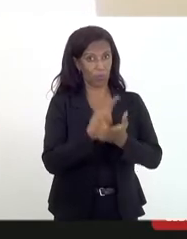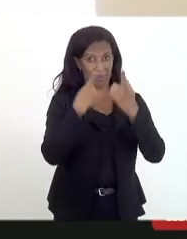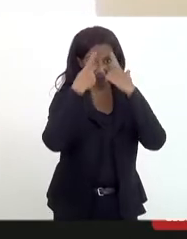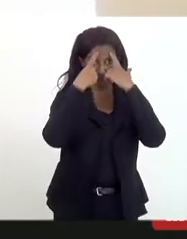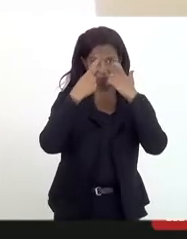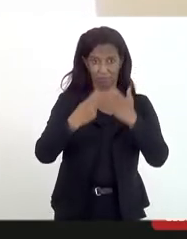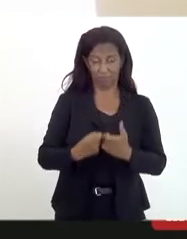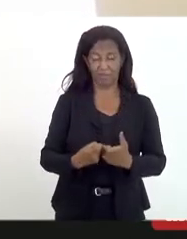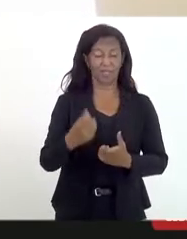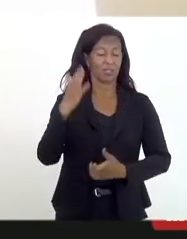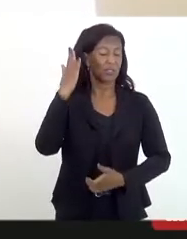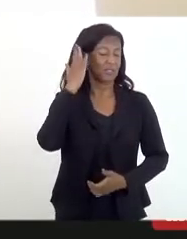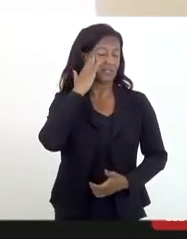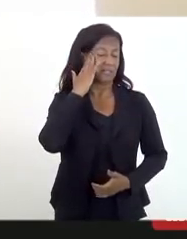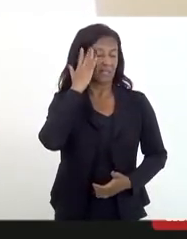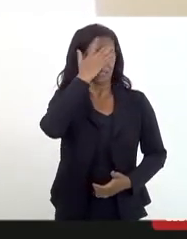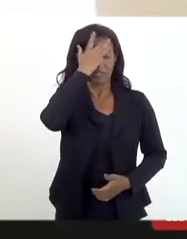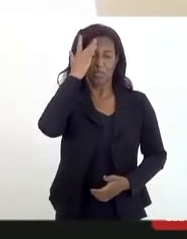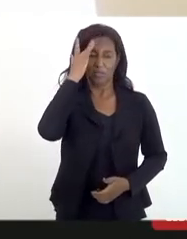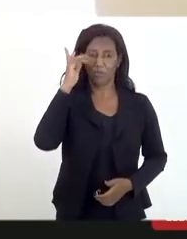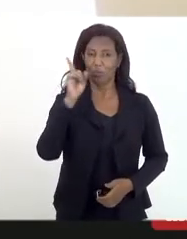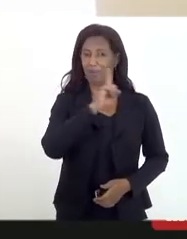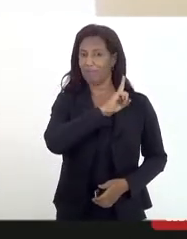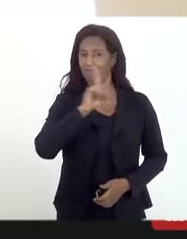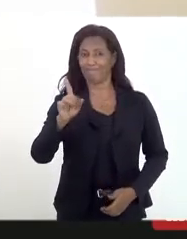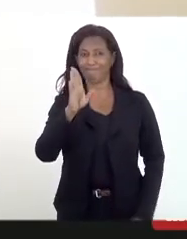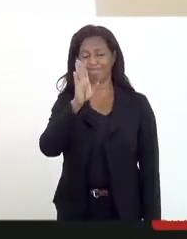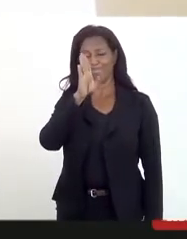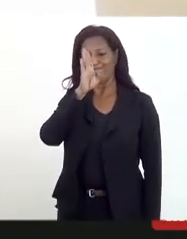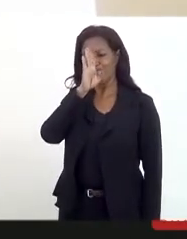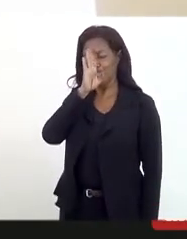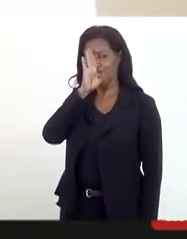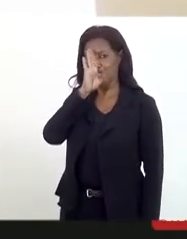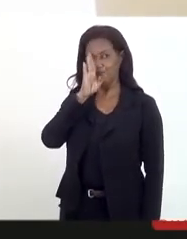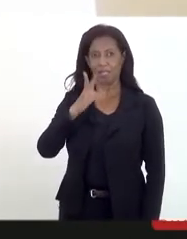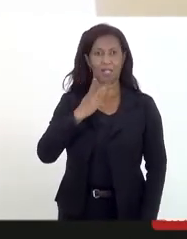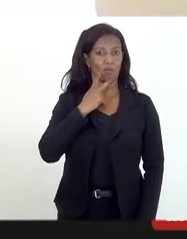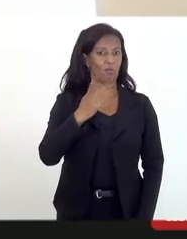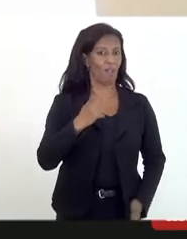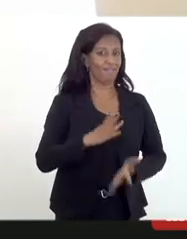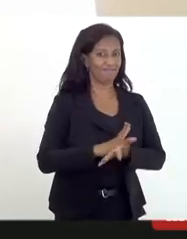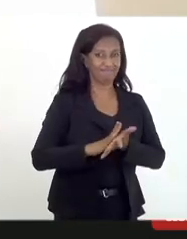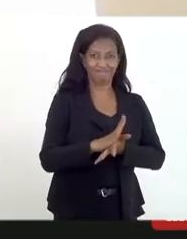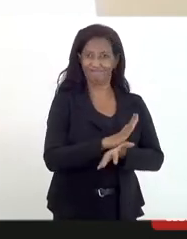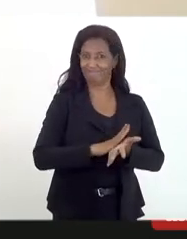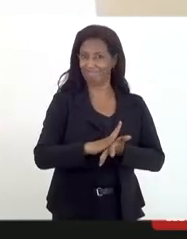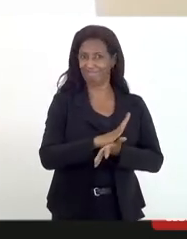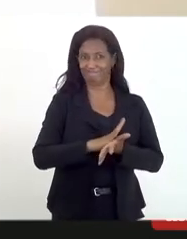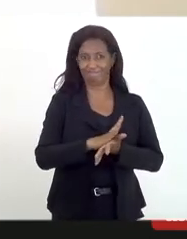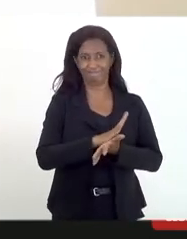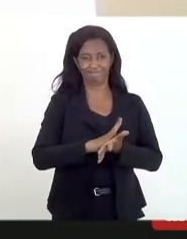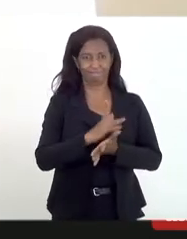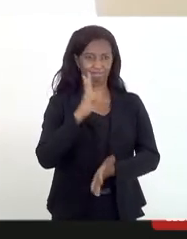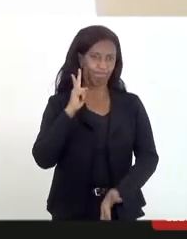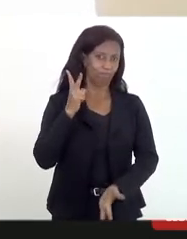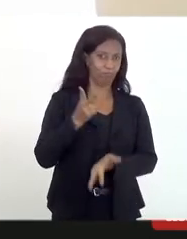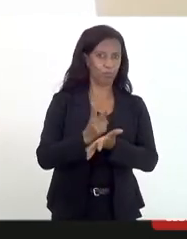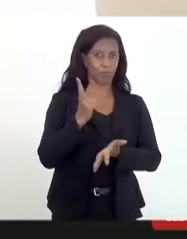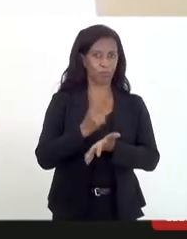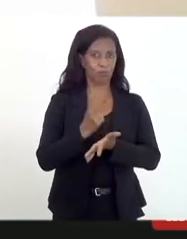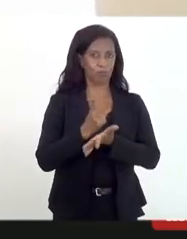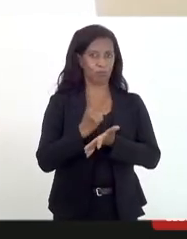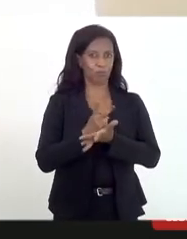sabemos que essas pessoas não notificam, elas não registram o fato e permanece essa